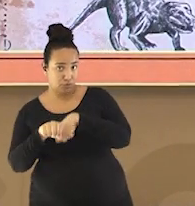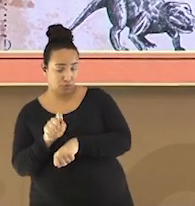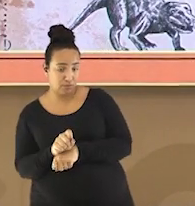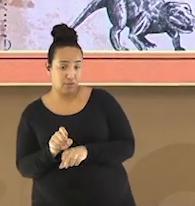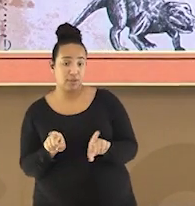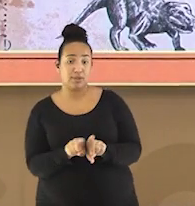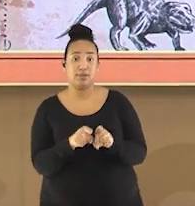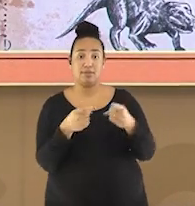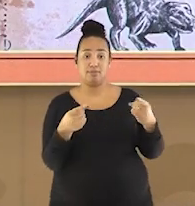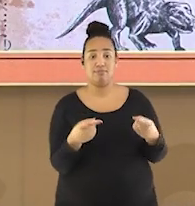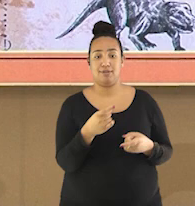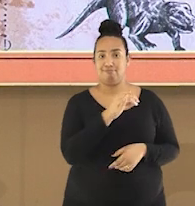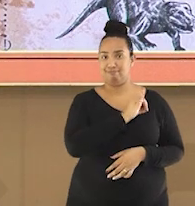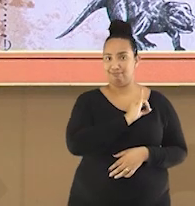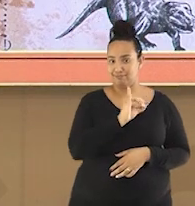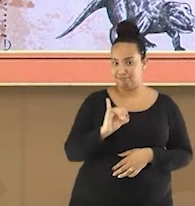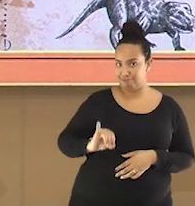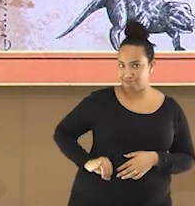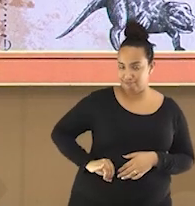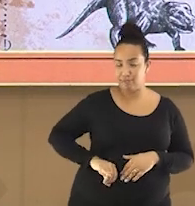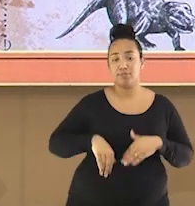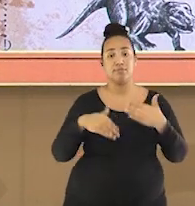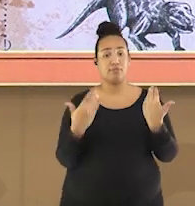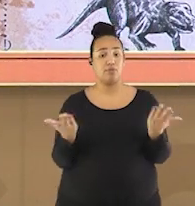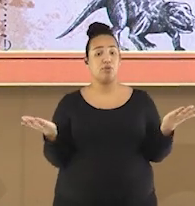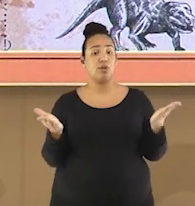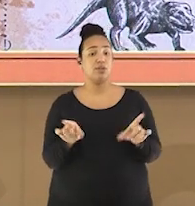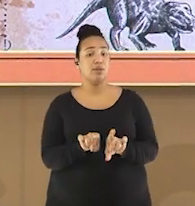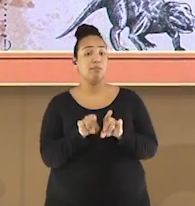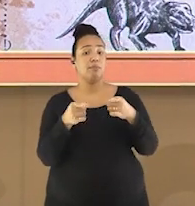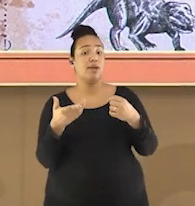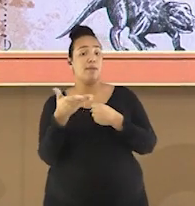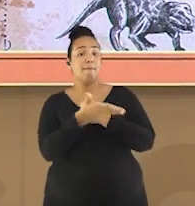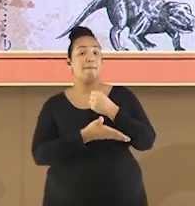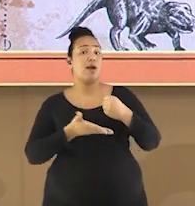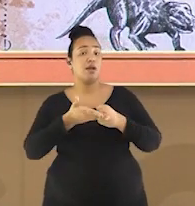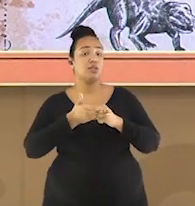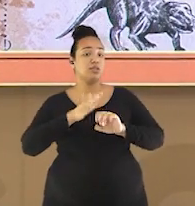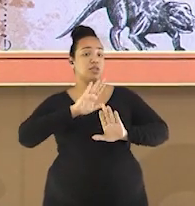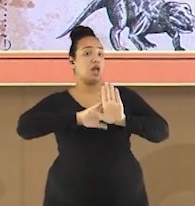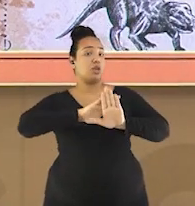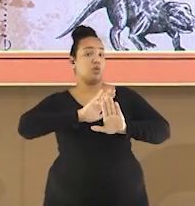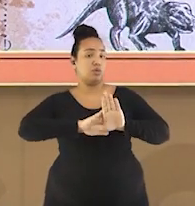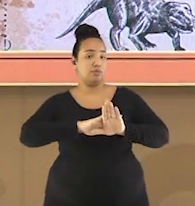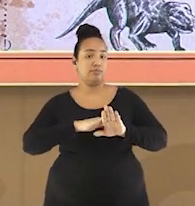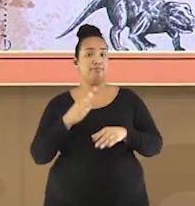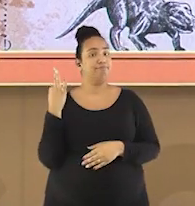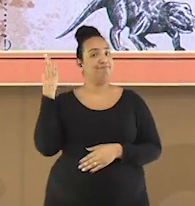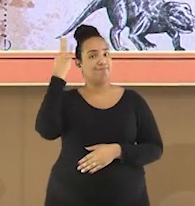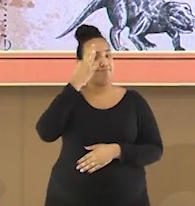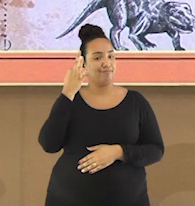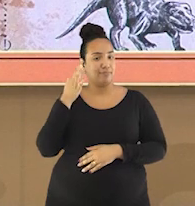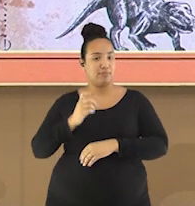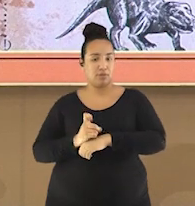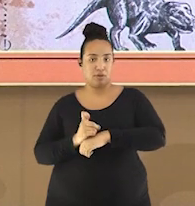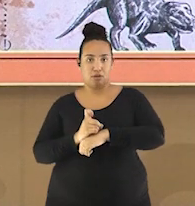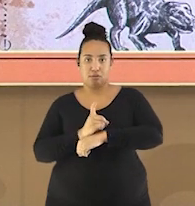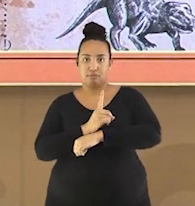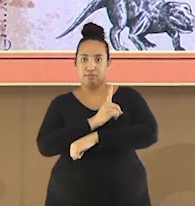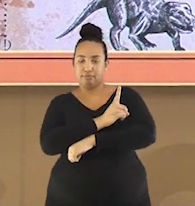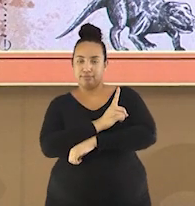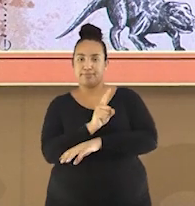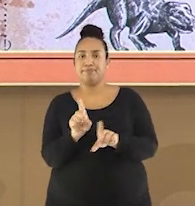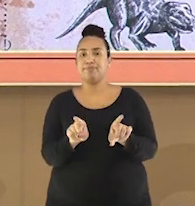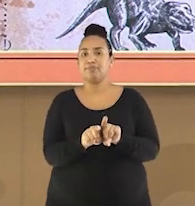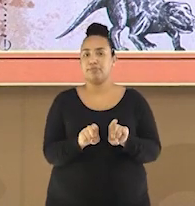imperialista também buscou suas bases de sustentação ideológica. A teoria do darwinismo social de Herbert